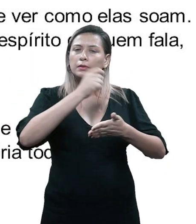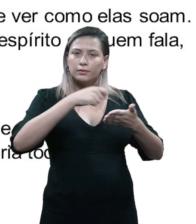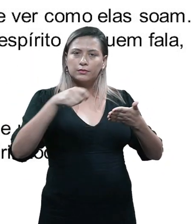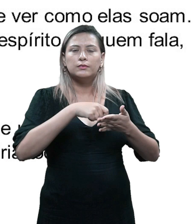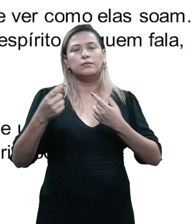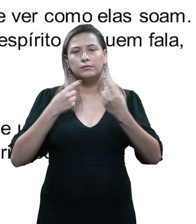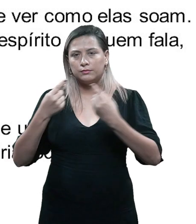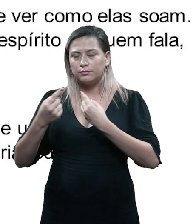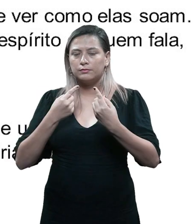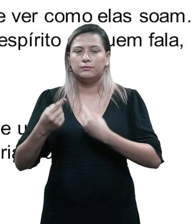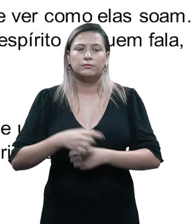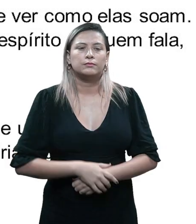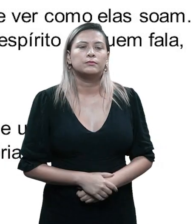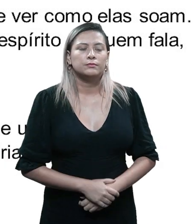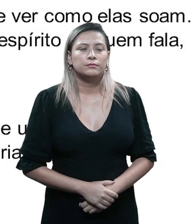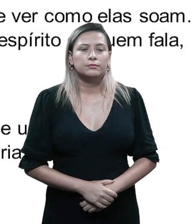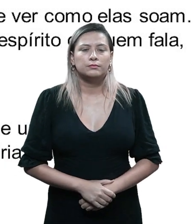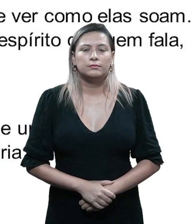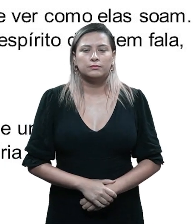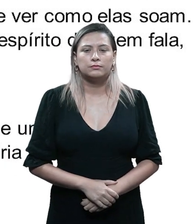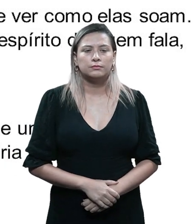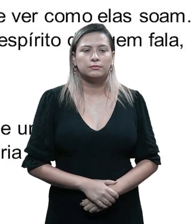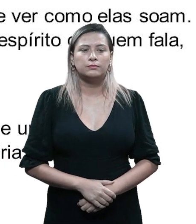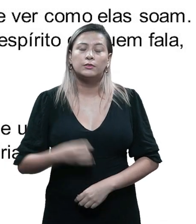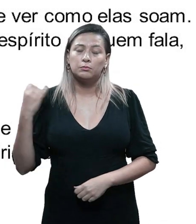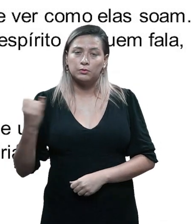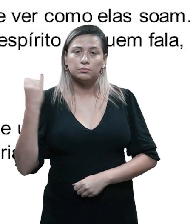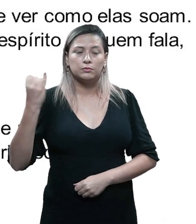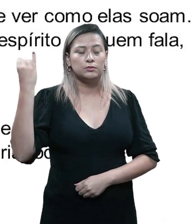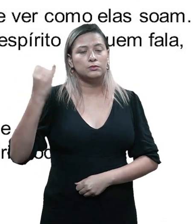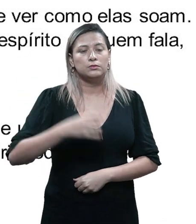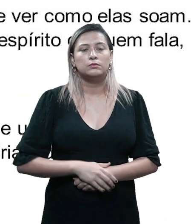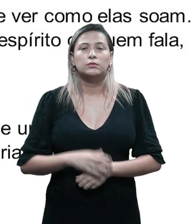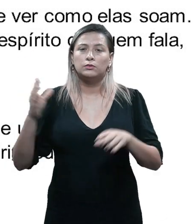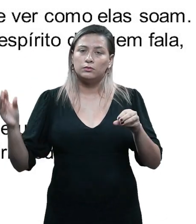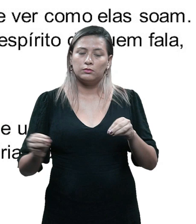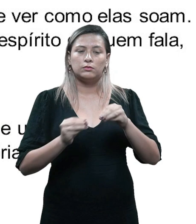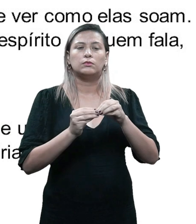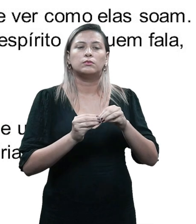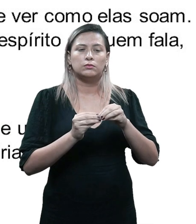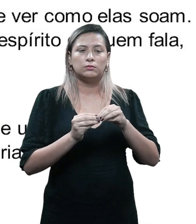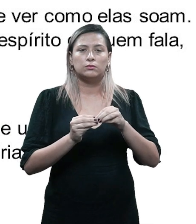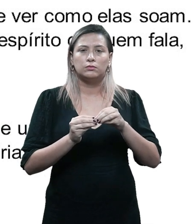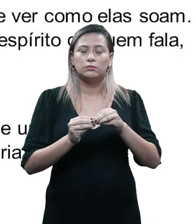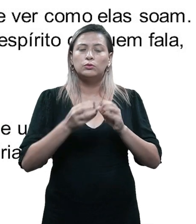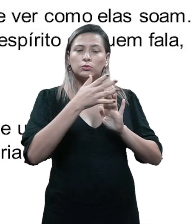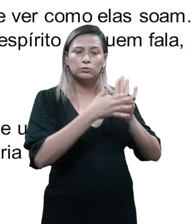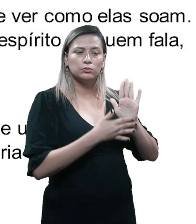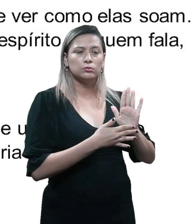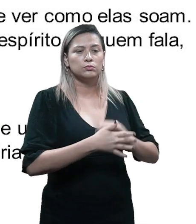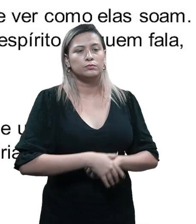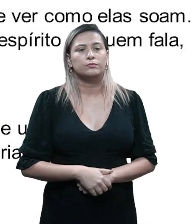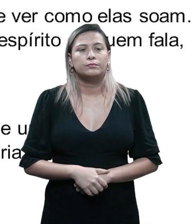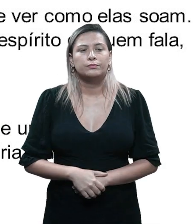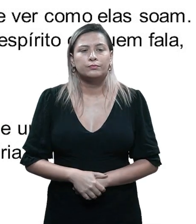é a pessoa que escreve esses diálogos, que é um elemento, uma ferramenta importantíssima dentro de uma peça de